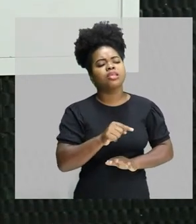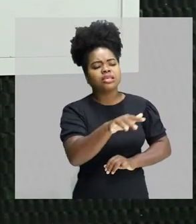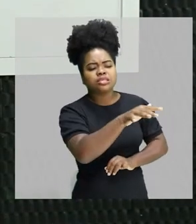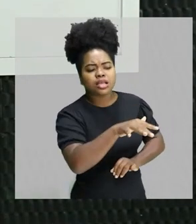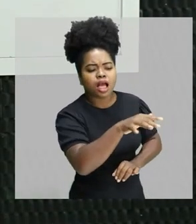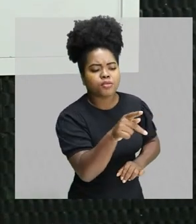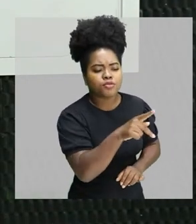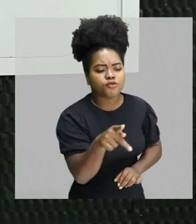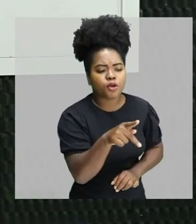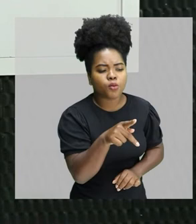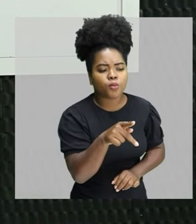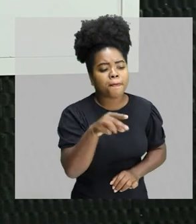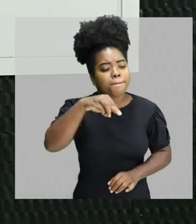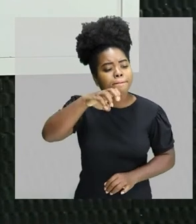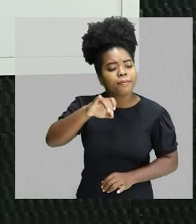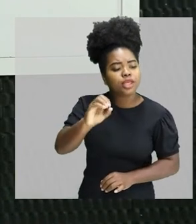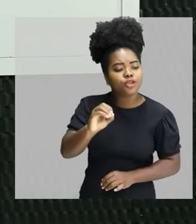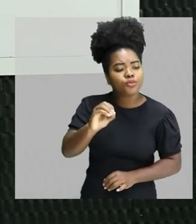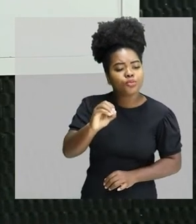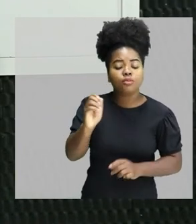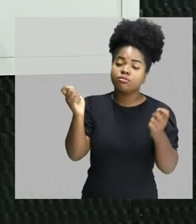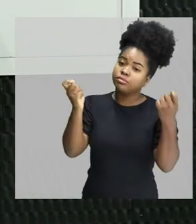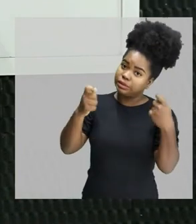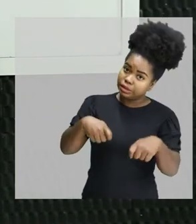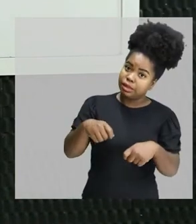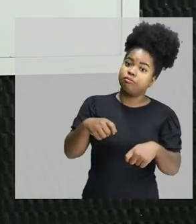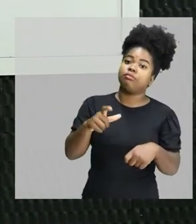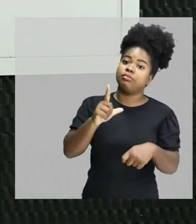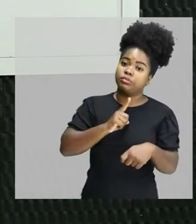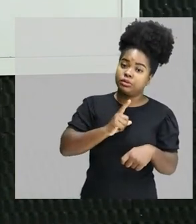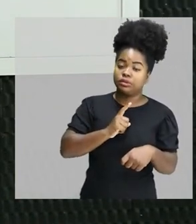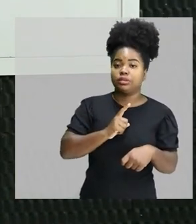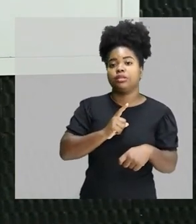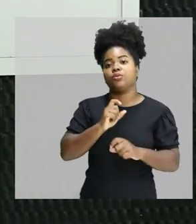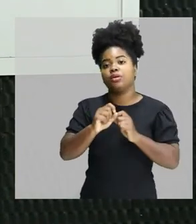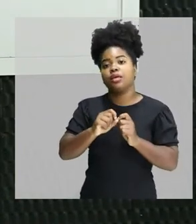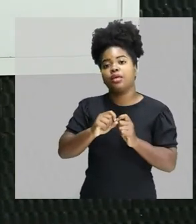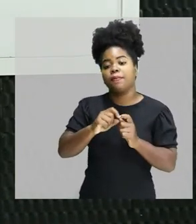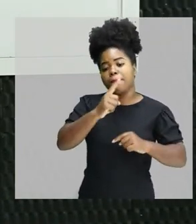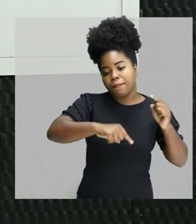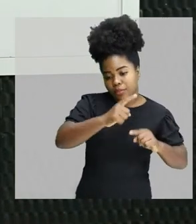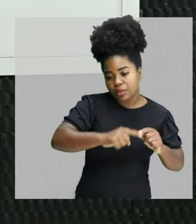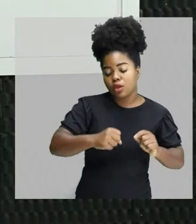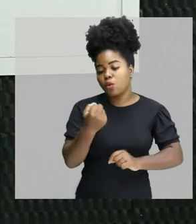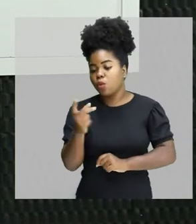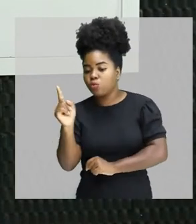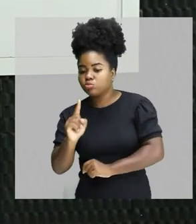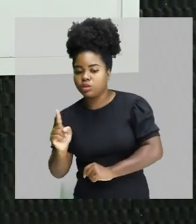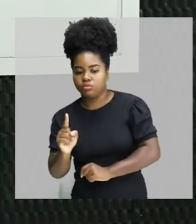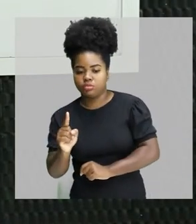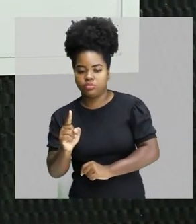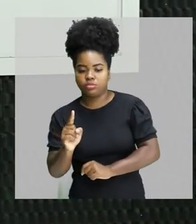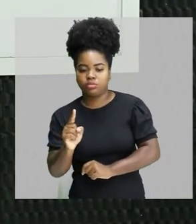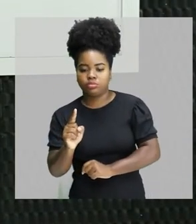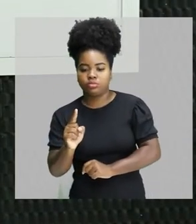ou não, material ou imaterial? Aí vai depender do tipo de onda, certo? Ele vai se propagar em um meio. Se esse meio